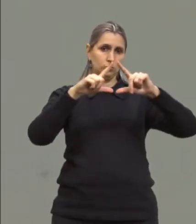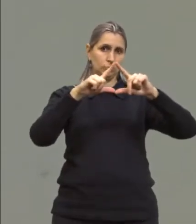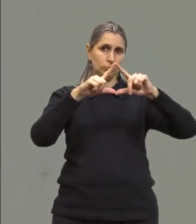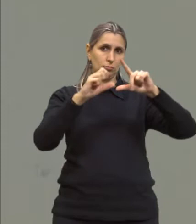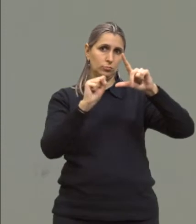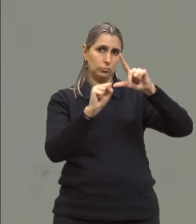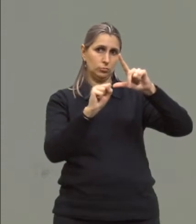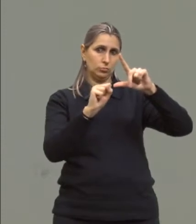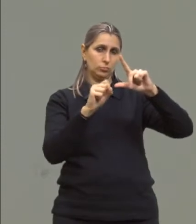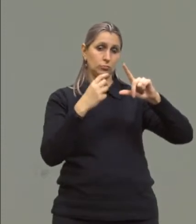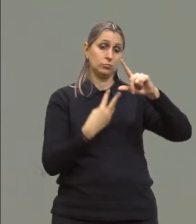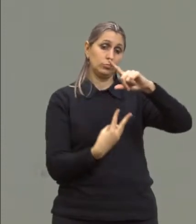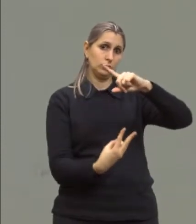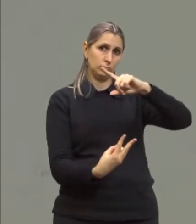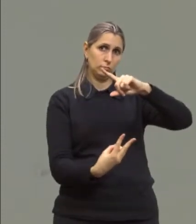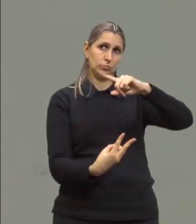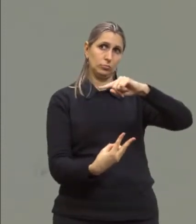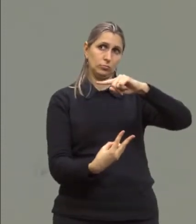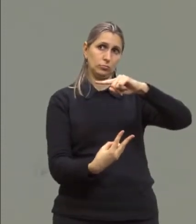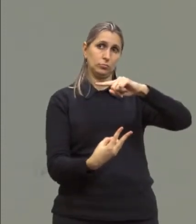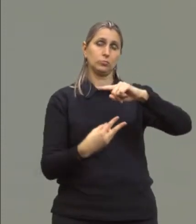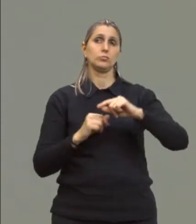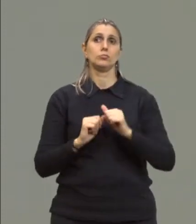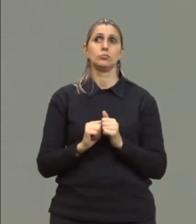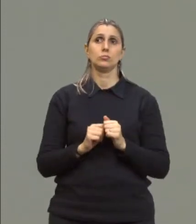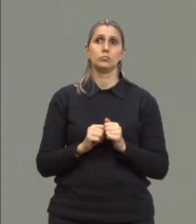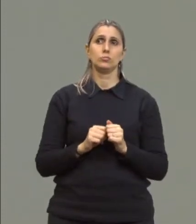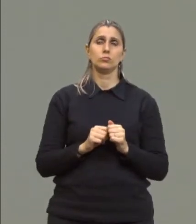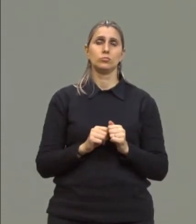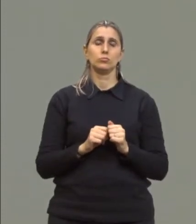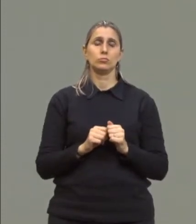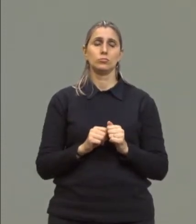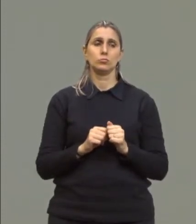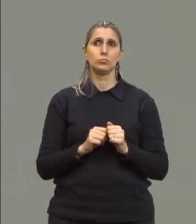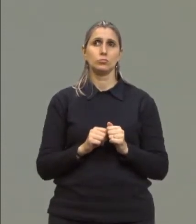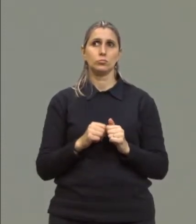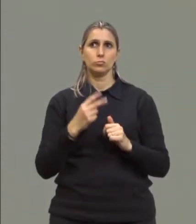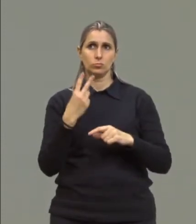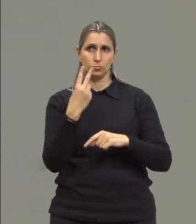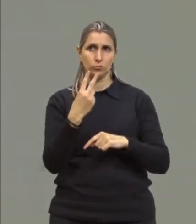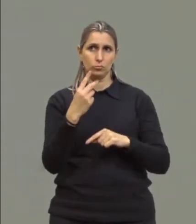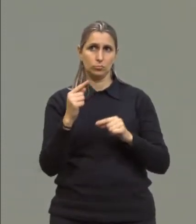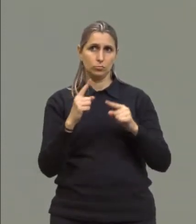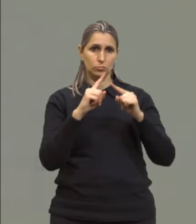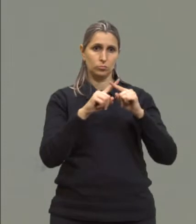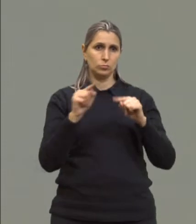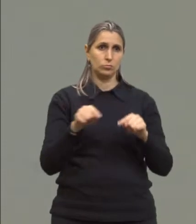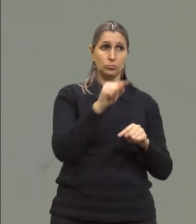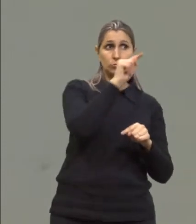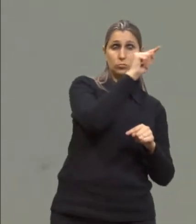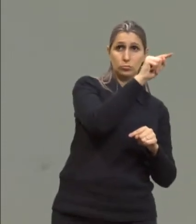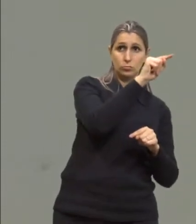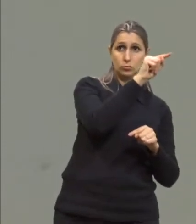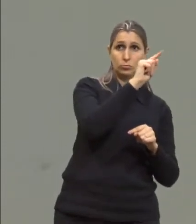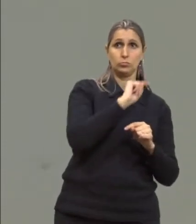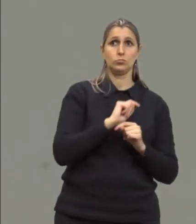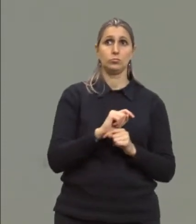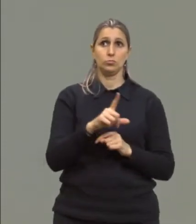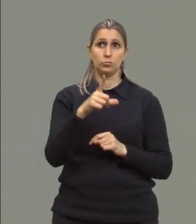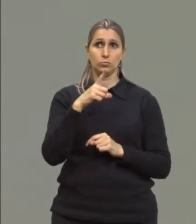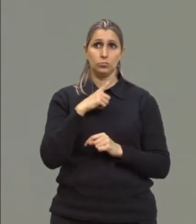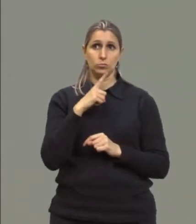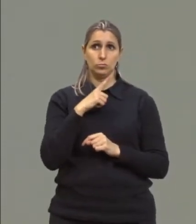sobre 2. Então, se eu passar esse 2 para lá, eu tenho que